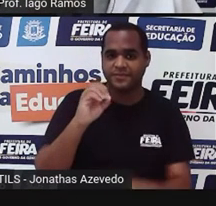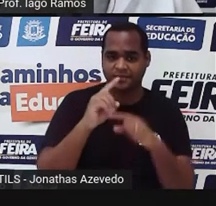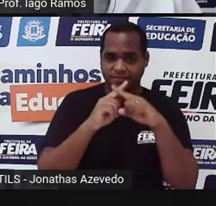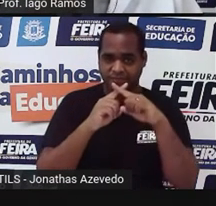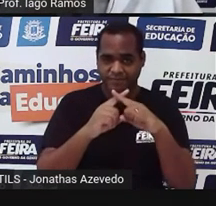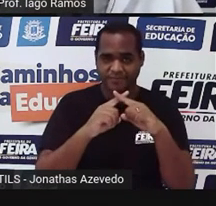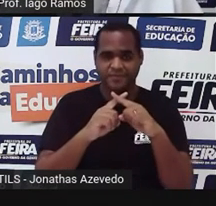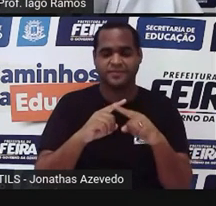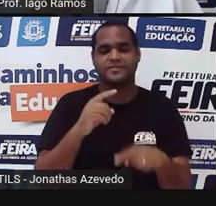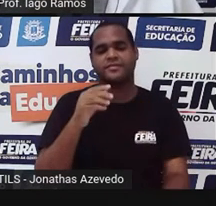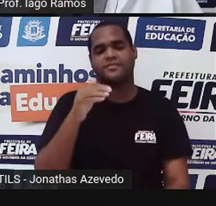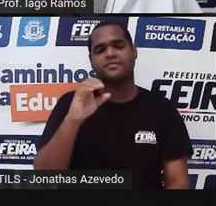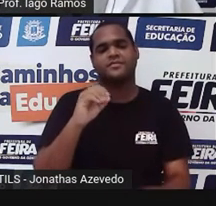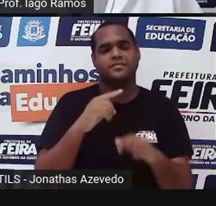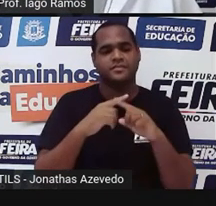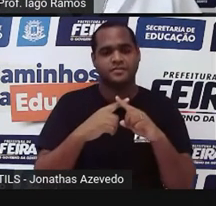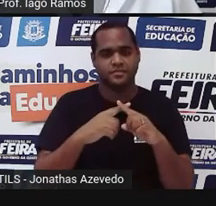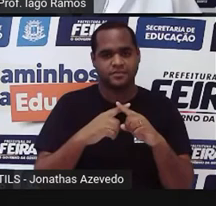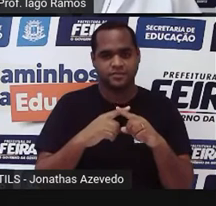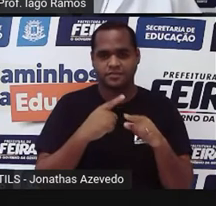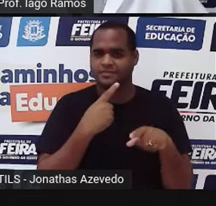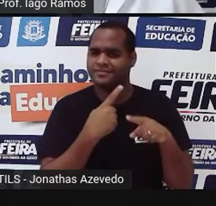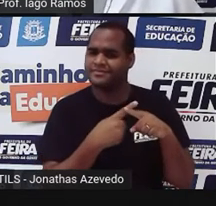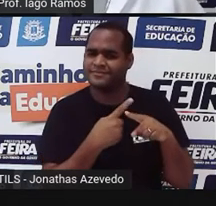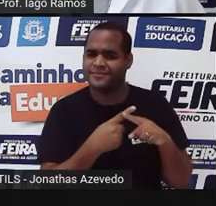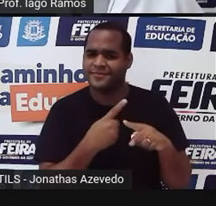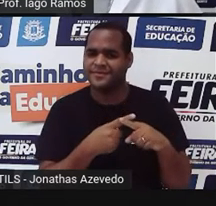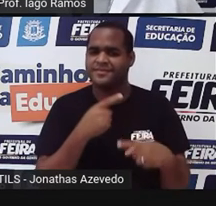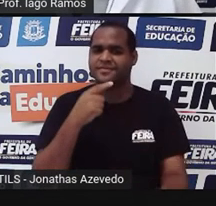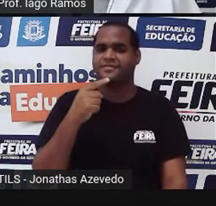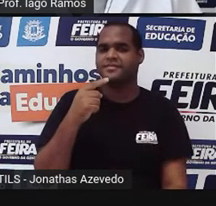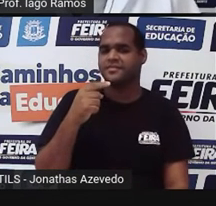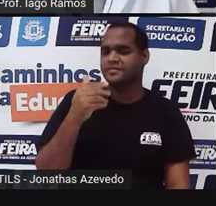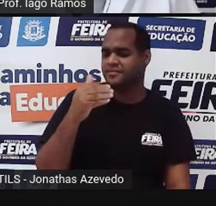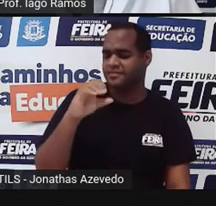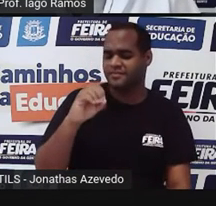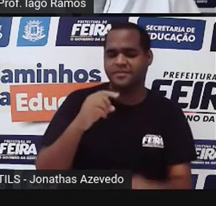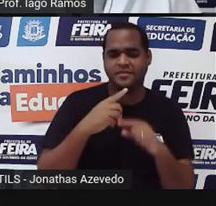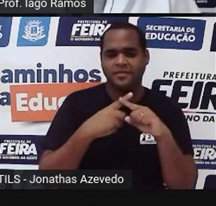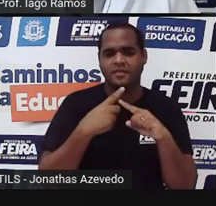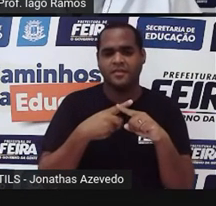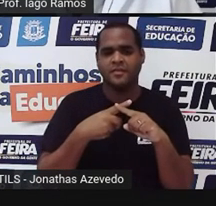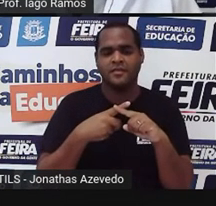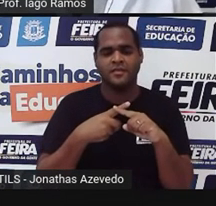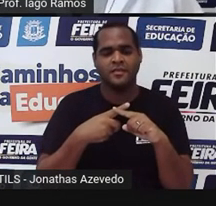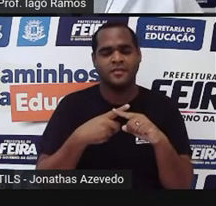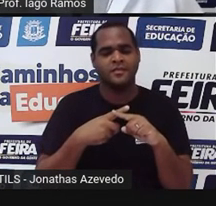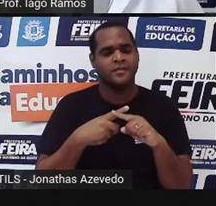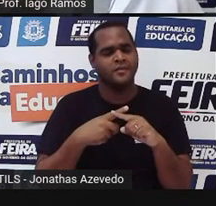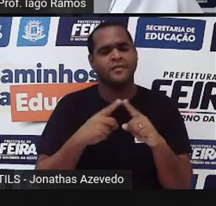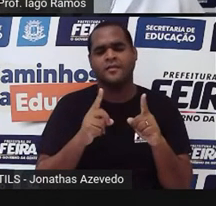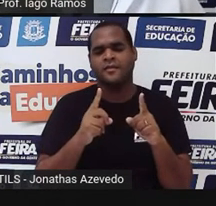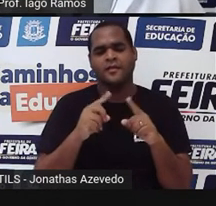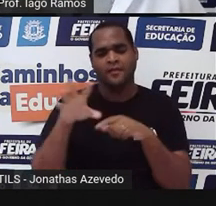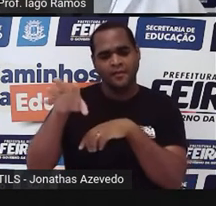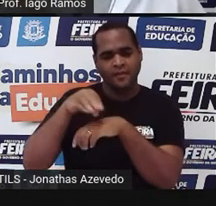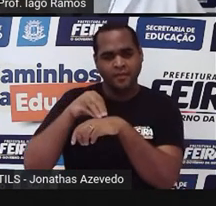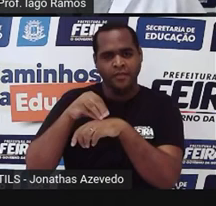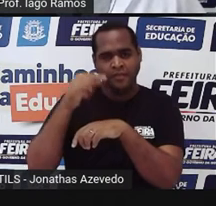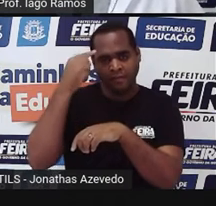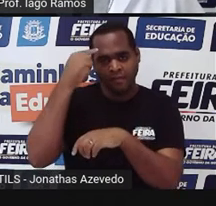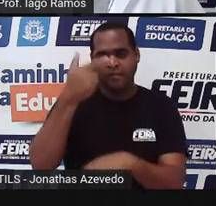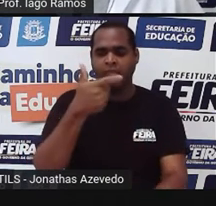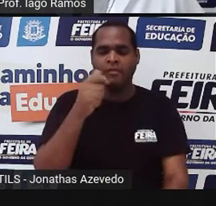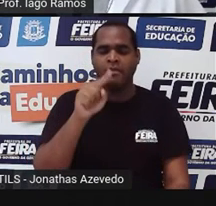10. Mas por que por 10, professor? Por que eu vou pegar esses números e multiplicar por 10? Porque quando a gente pegar aquele 21